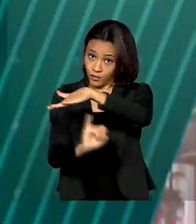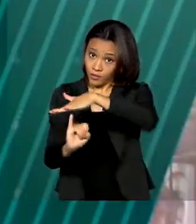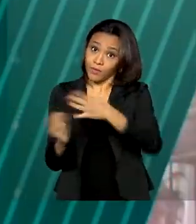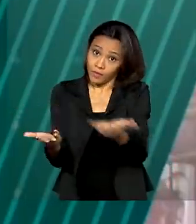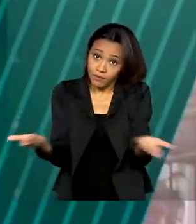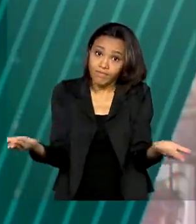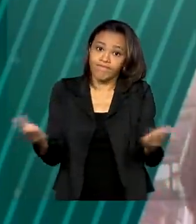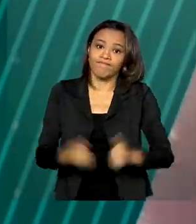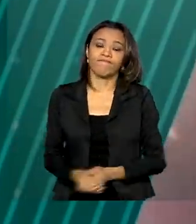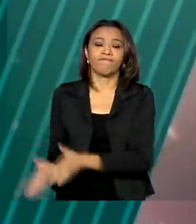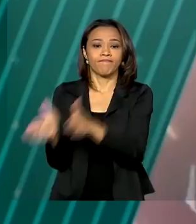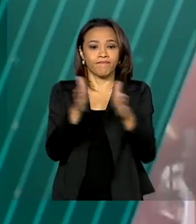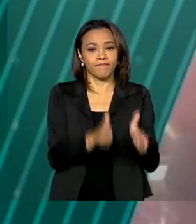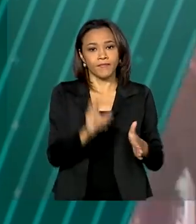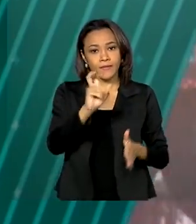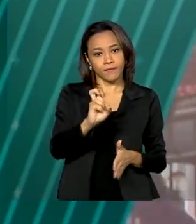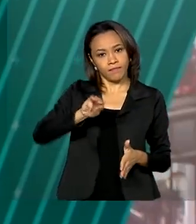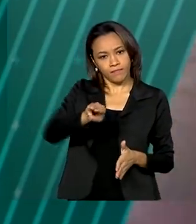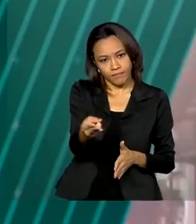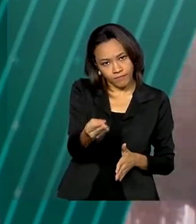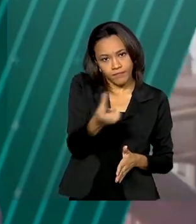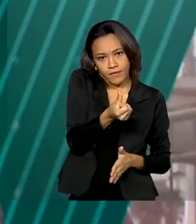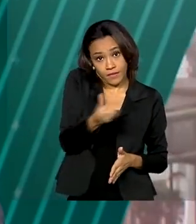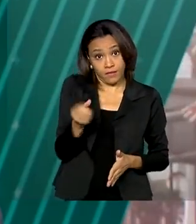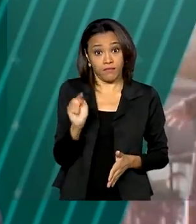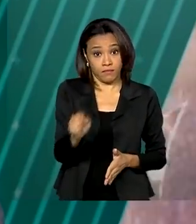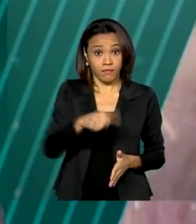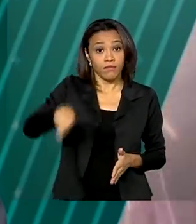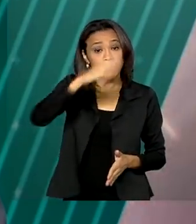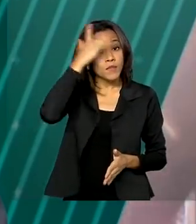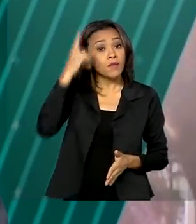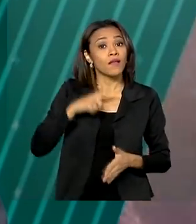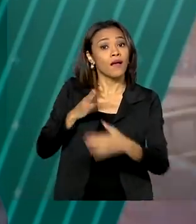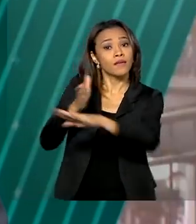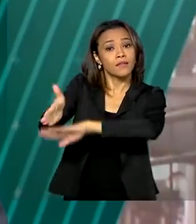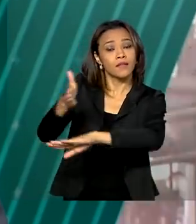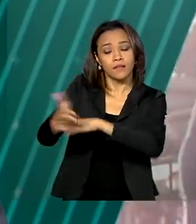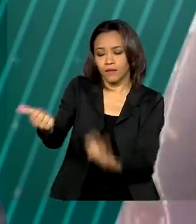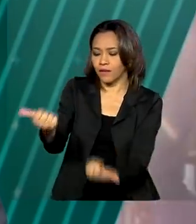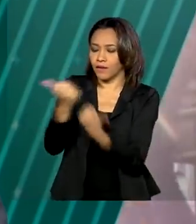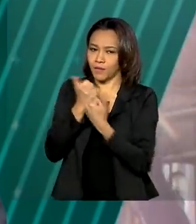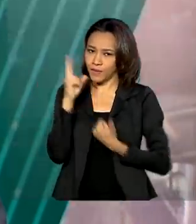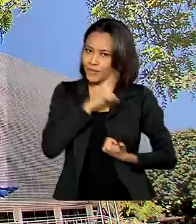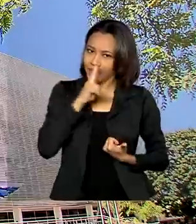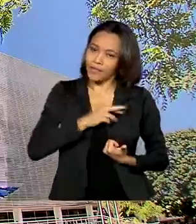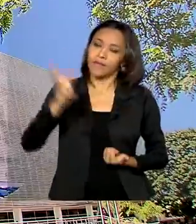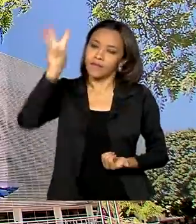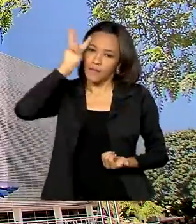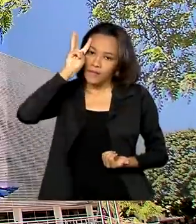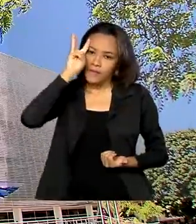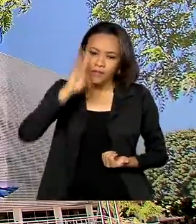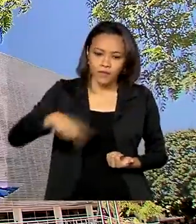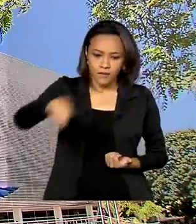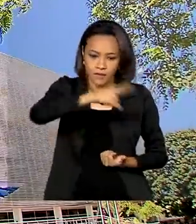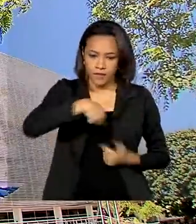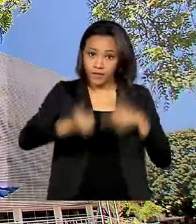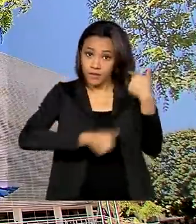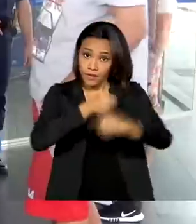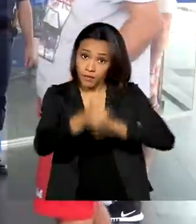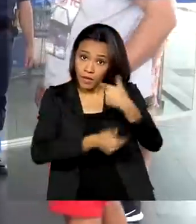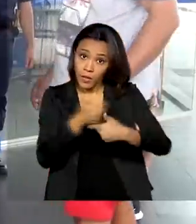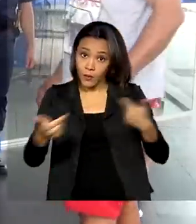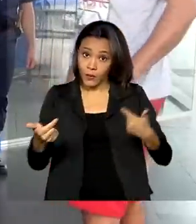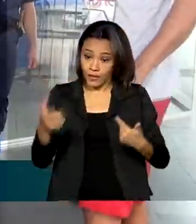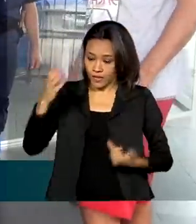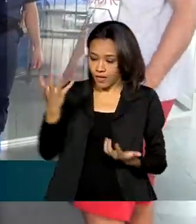5 milhões e 600 mil pessoas terão acesso ao auxílio emergencial nesta terça-feira. Trabalhadores que fazem parte do